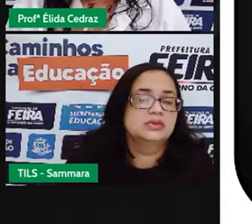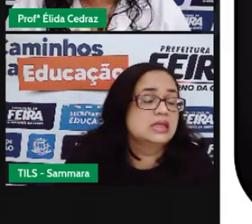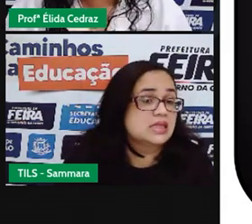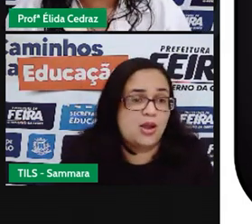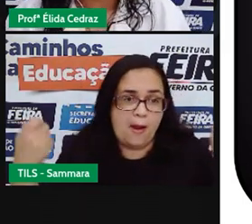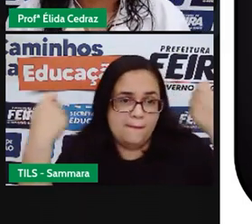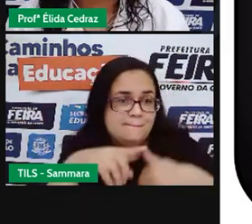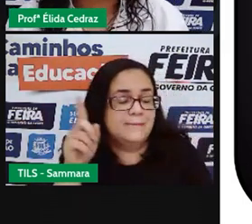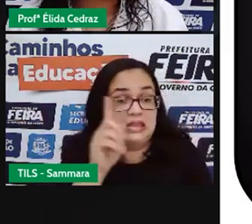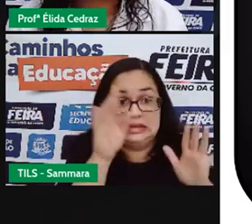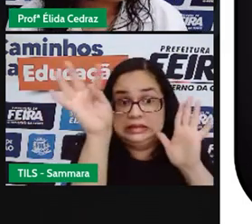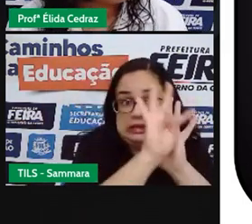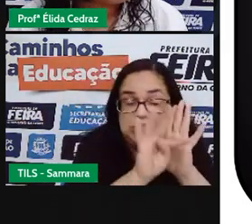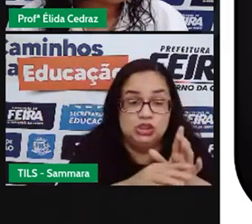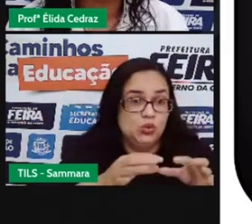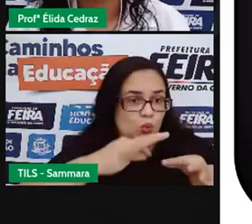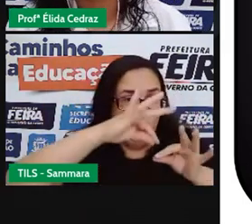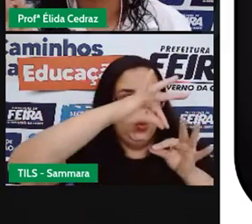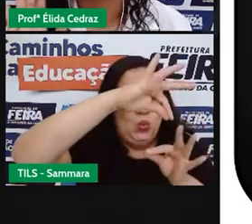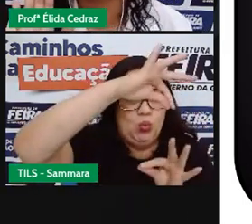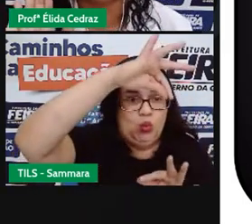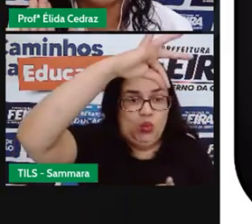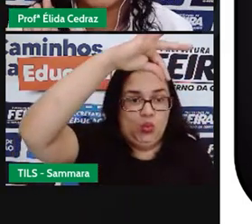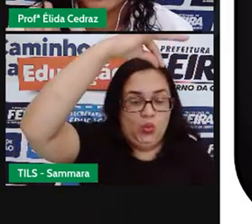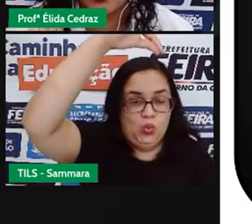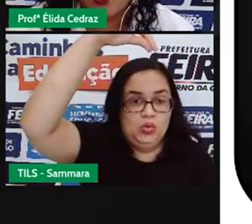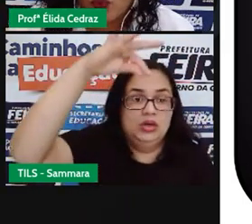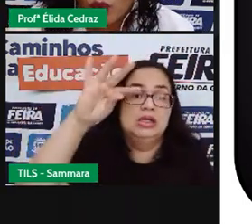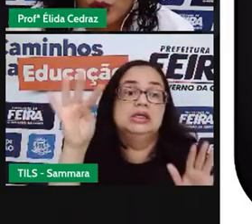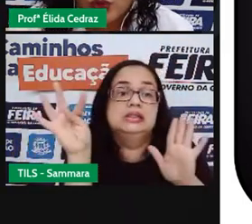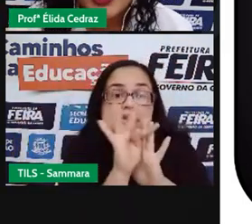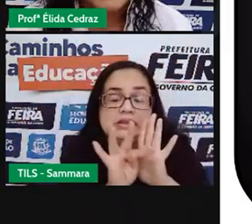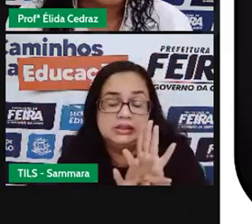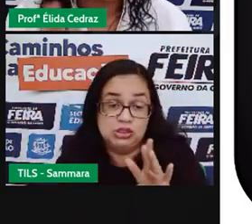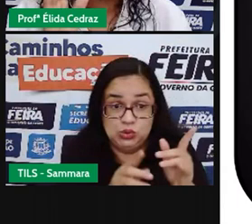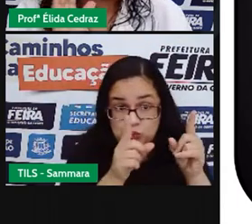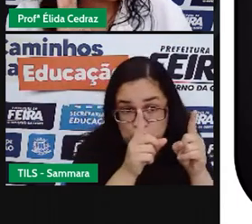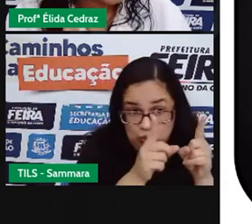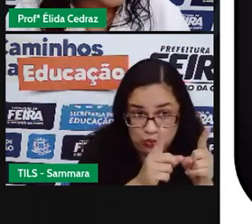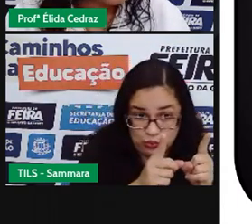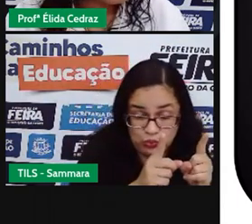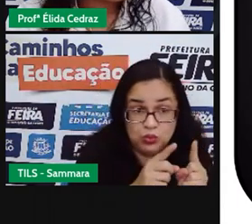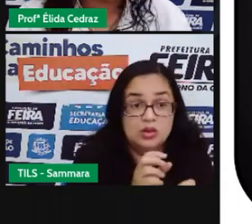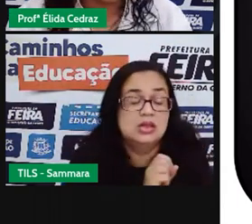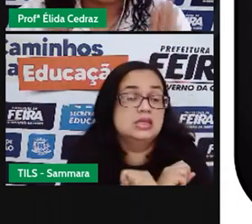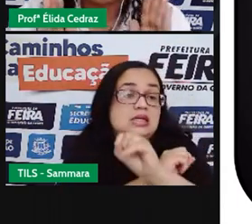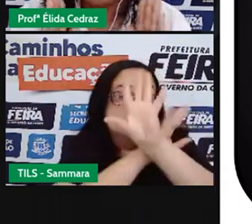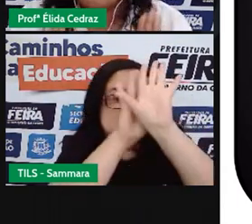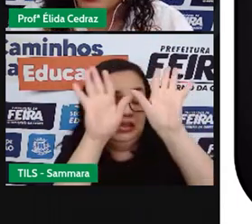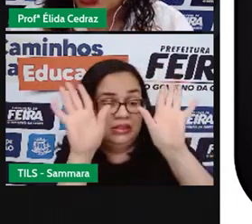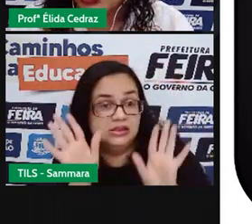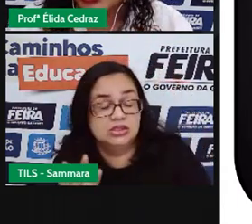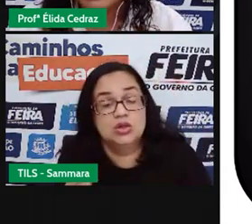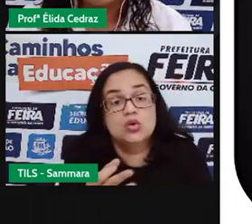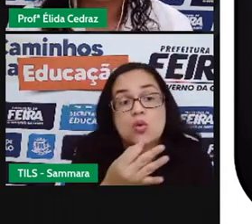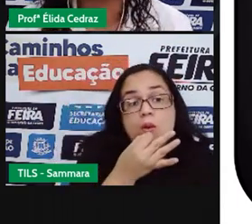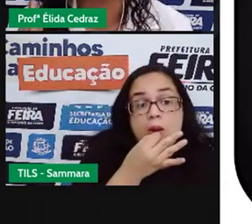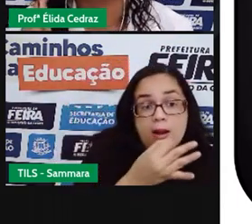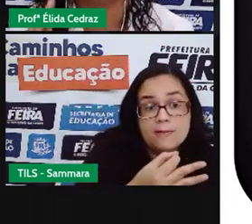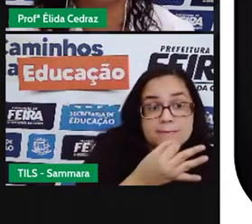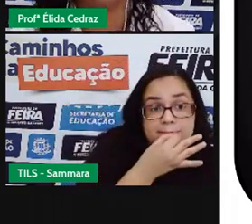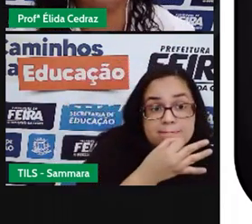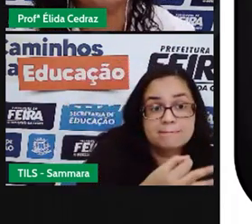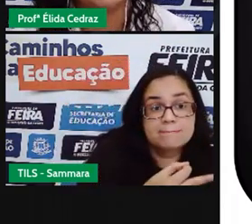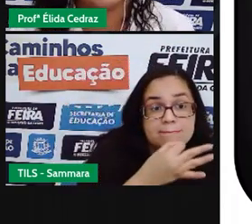precisa de textos longos. São textos curtos, claros, objetivos